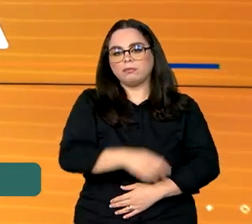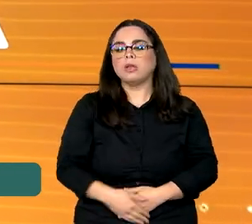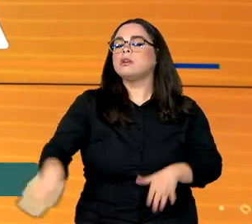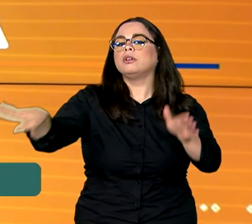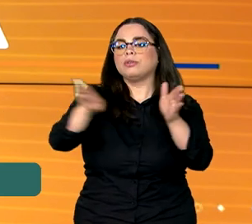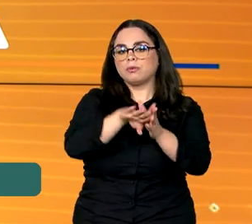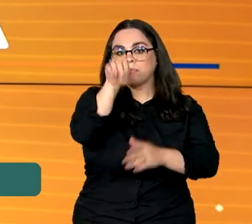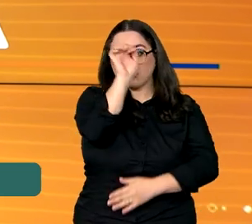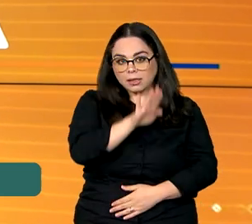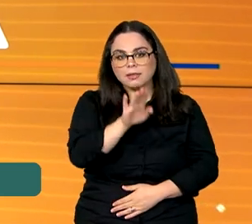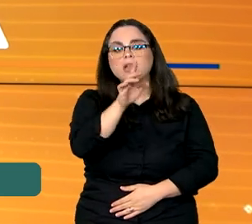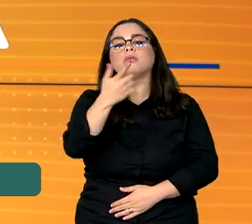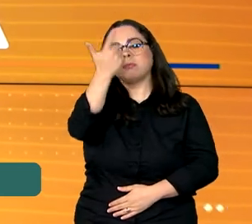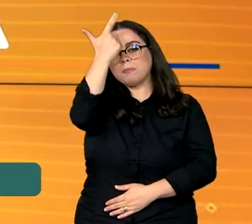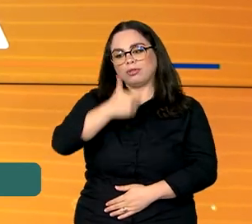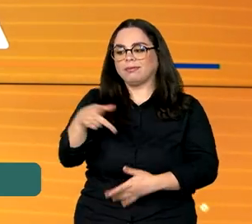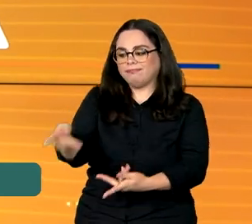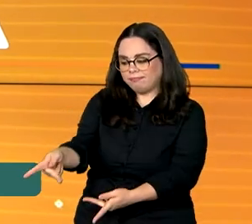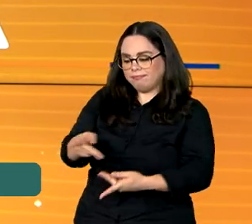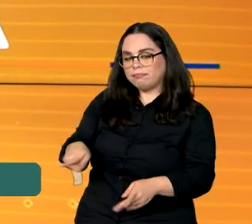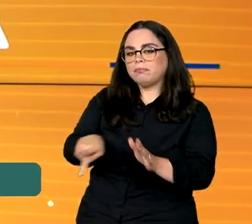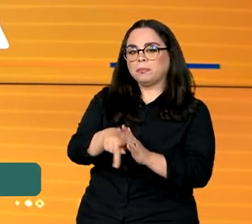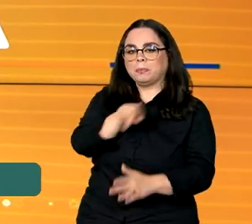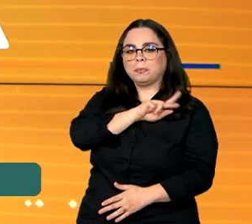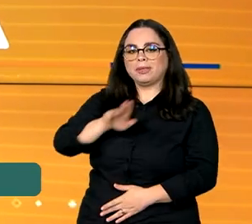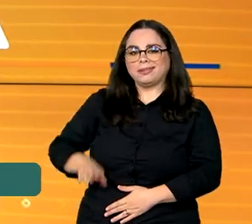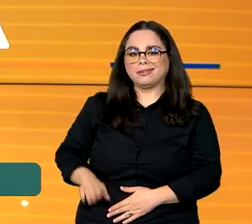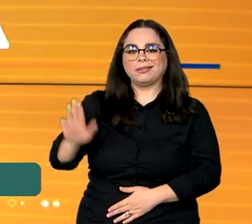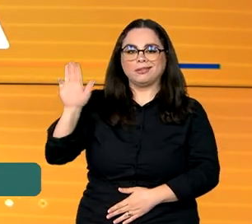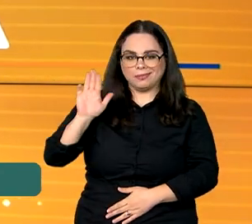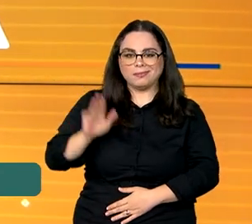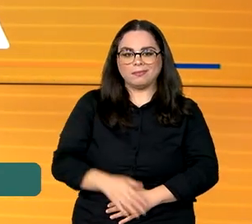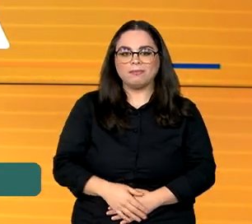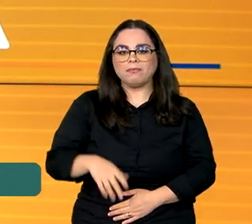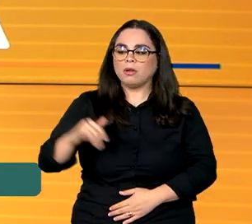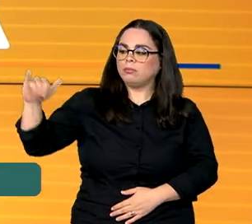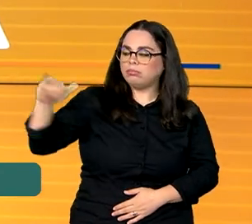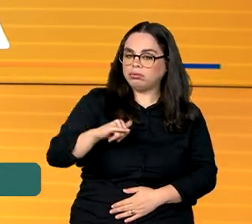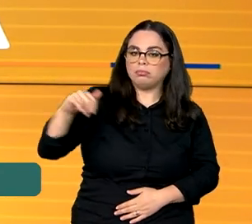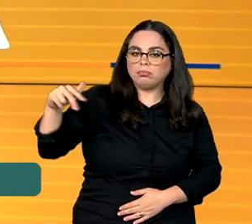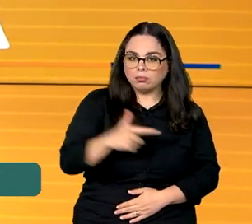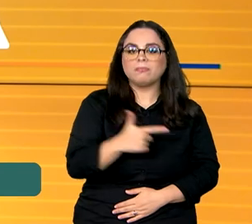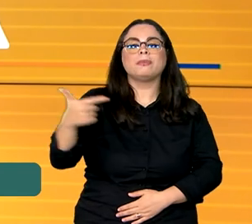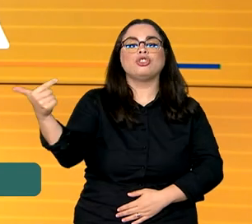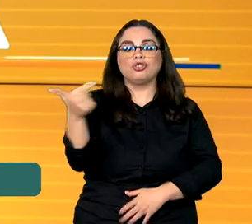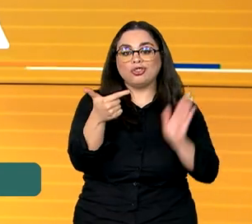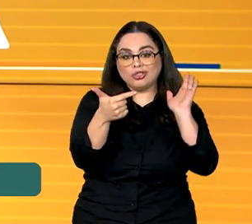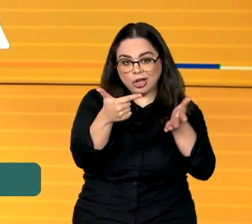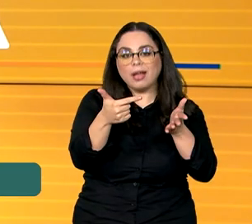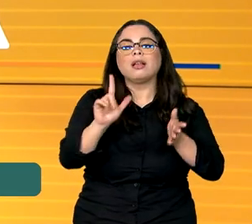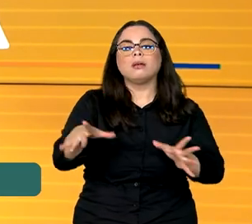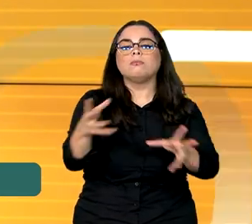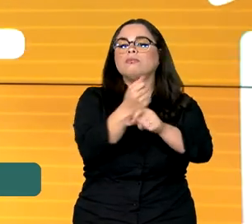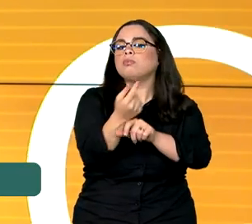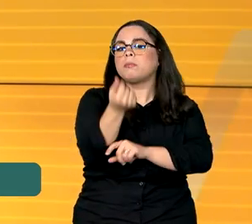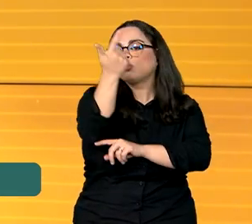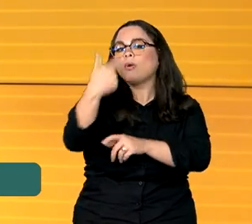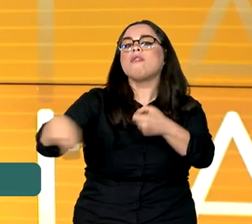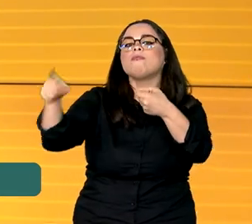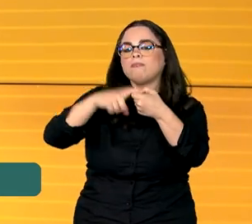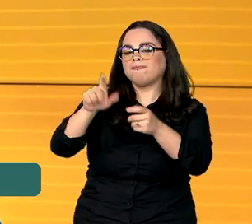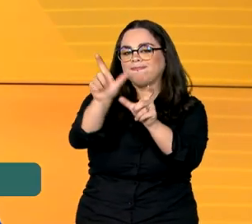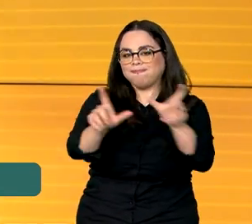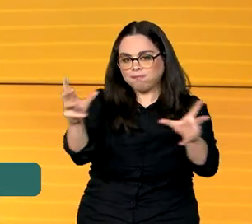ao Brasil, eles foram recebidos pelo presidente Lula. Com esses dois voos de resgate, o saldo da operação chega a